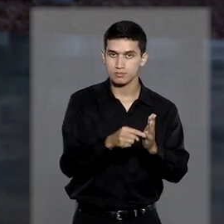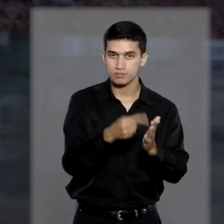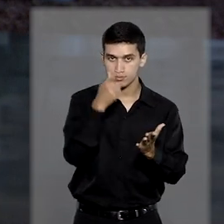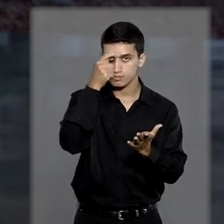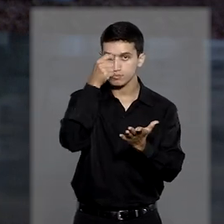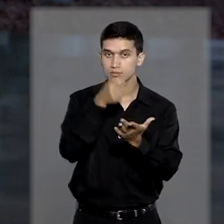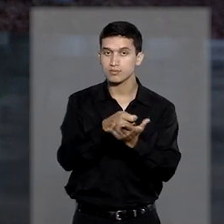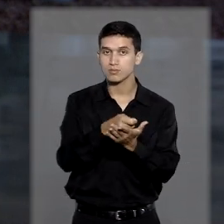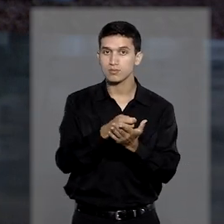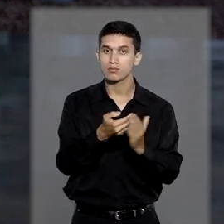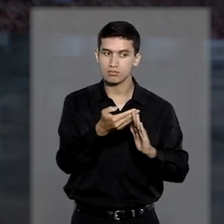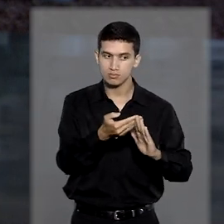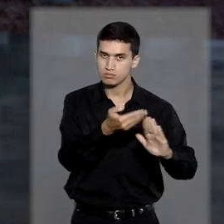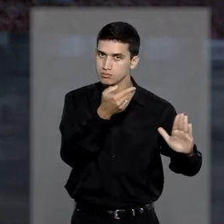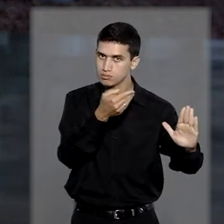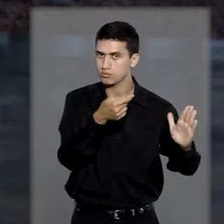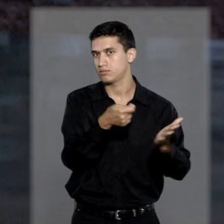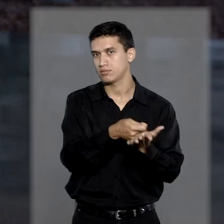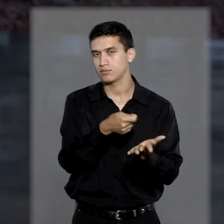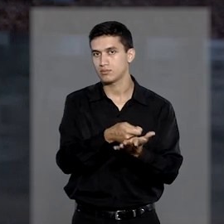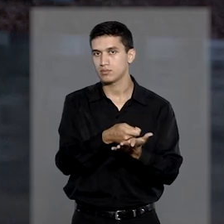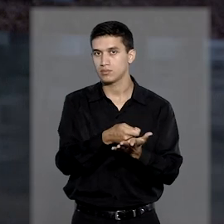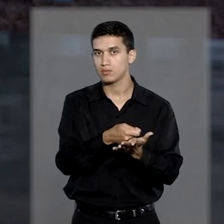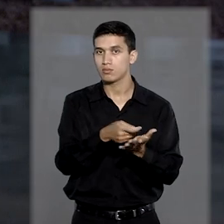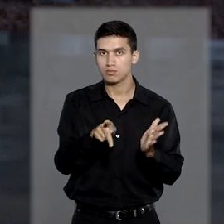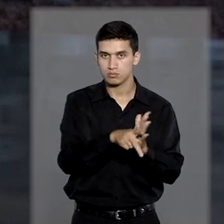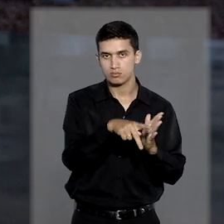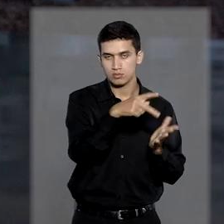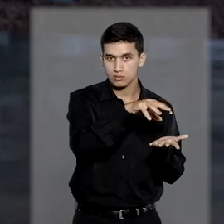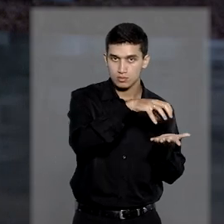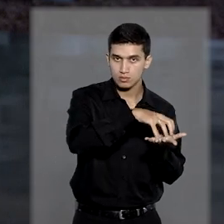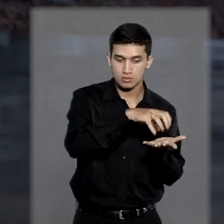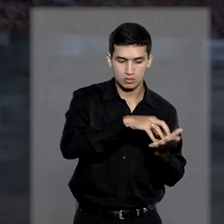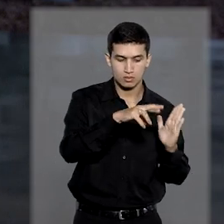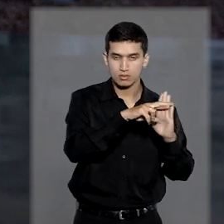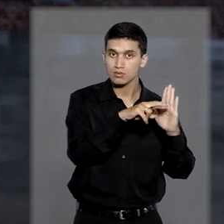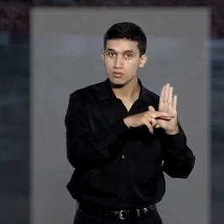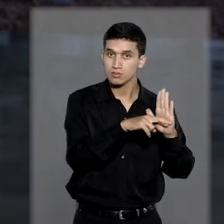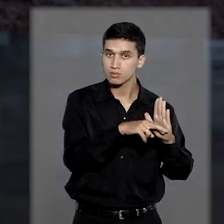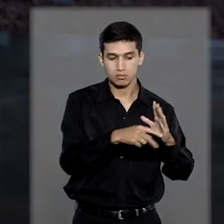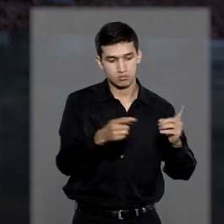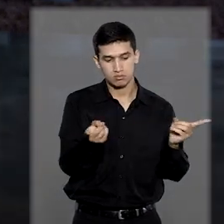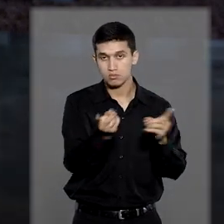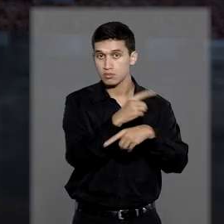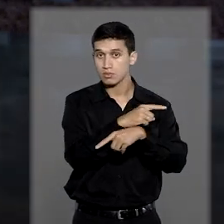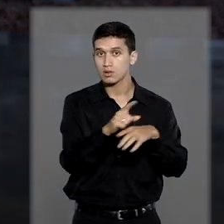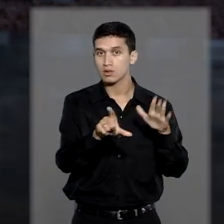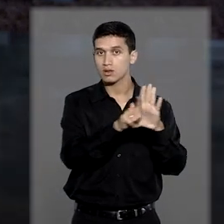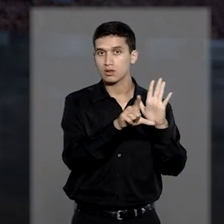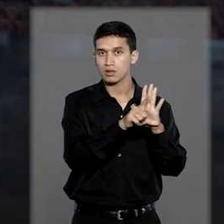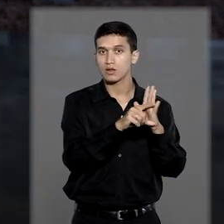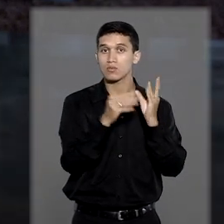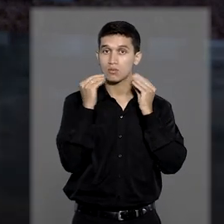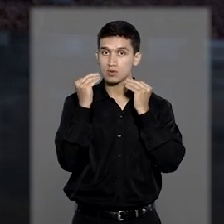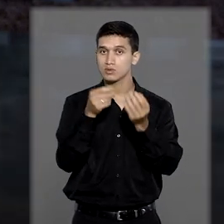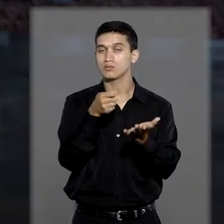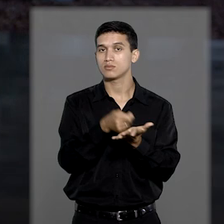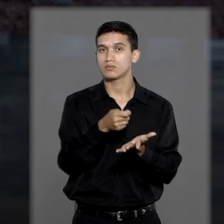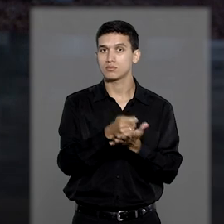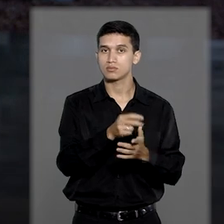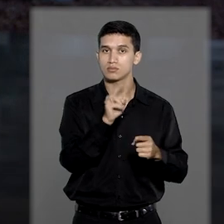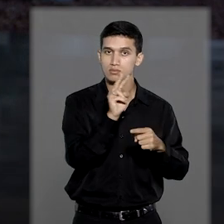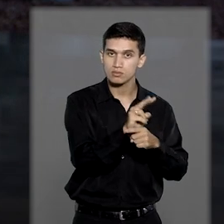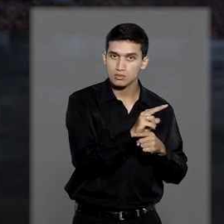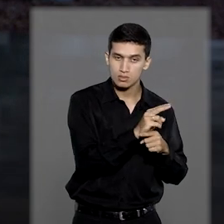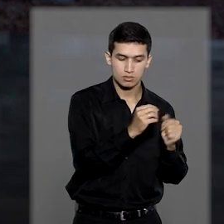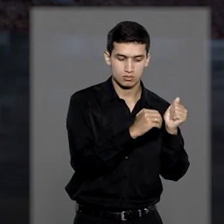primeira instância, afastar essa exigência. Para o órgão, tal regra estaria em desacordo com a lei que torna obrigatória